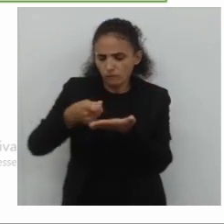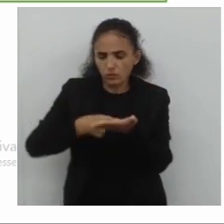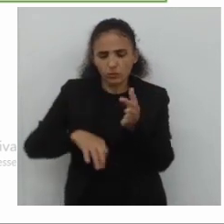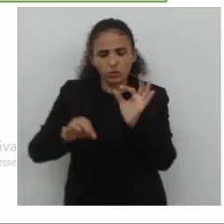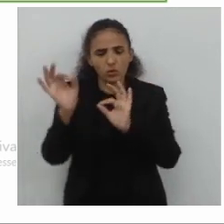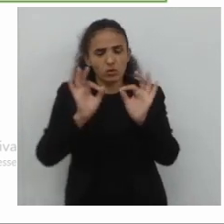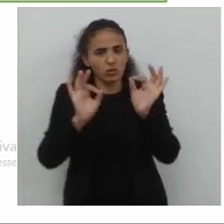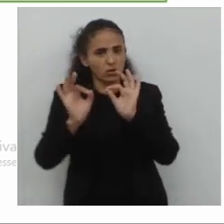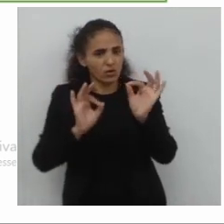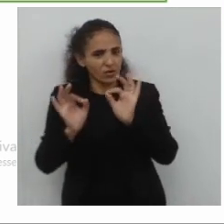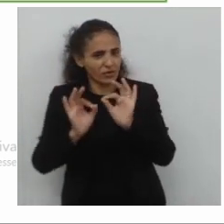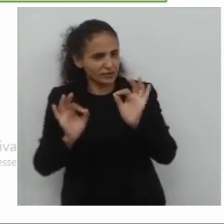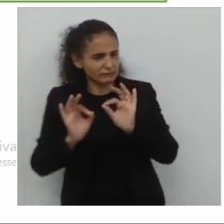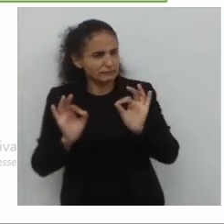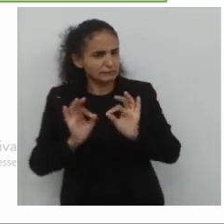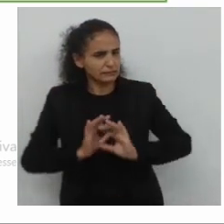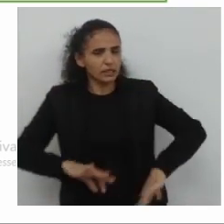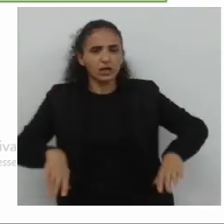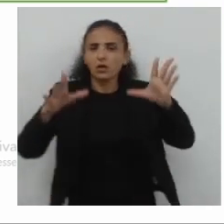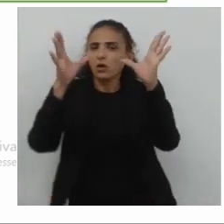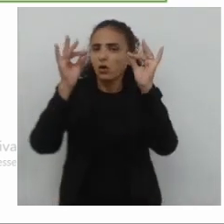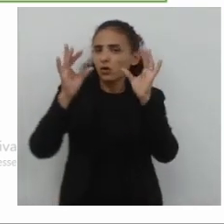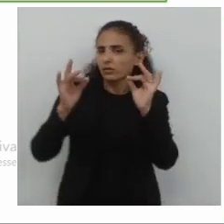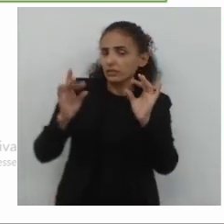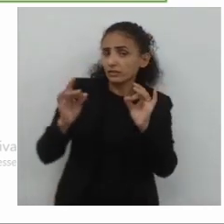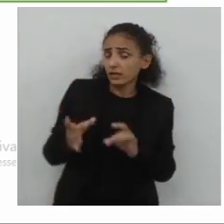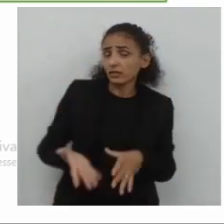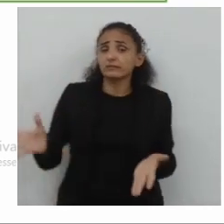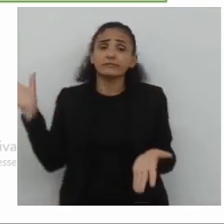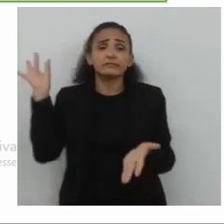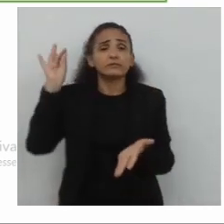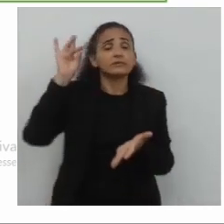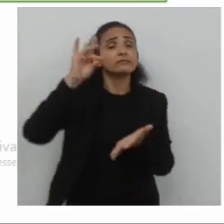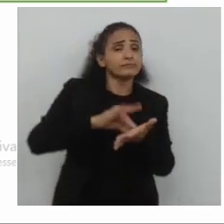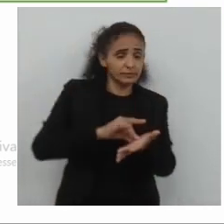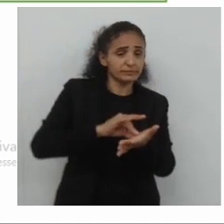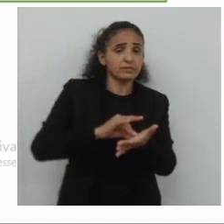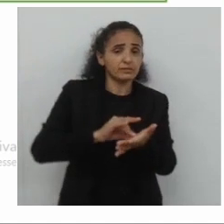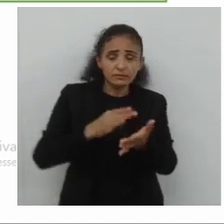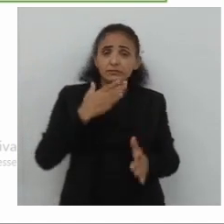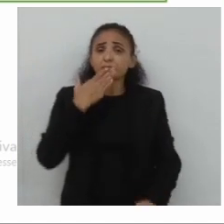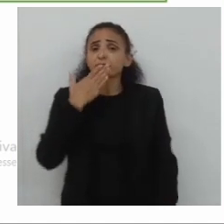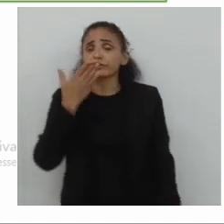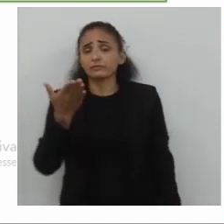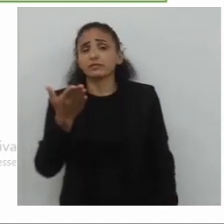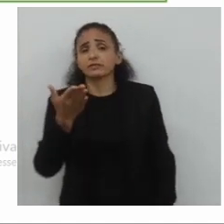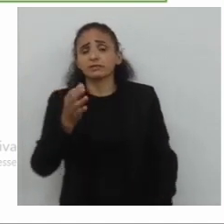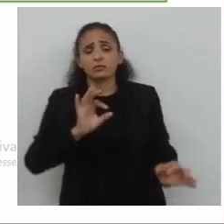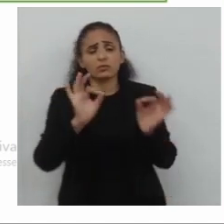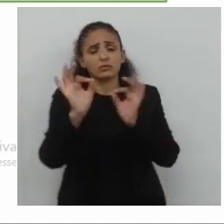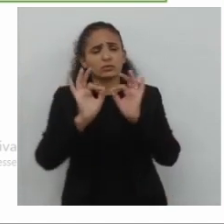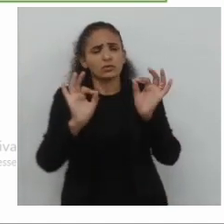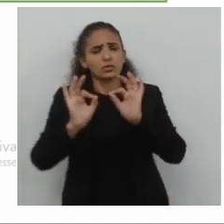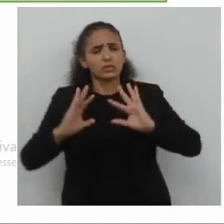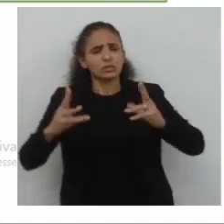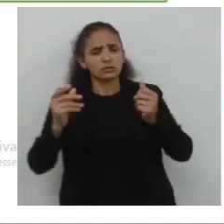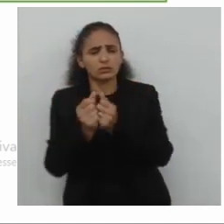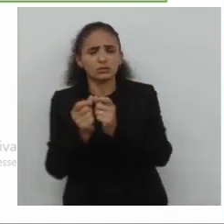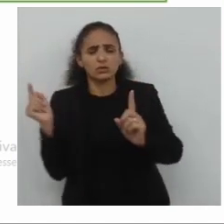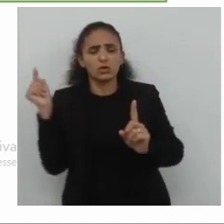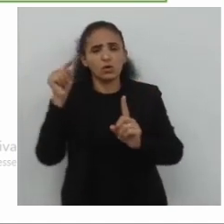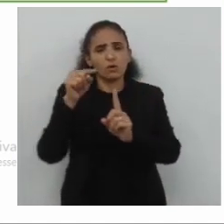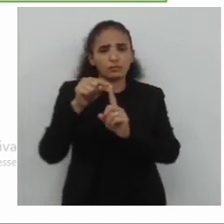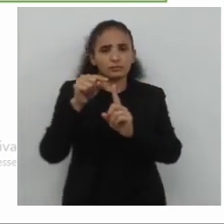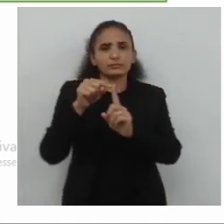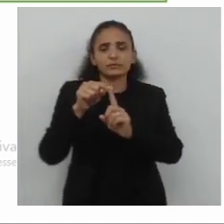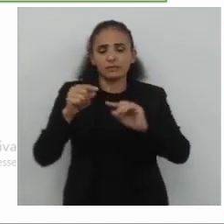ser racionais, ferocímeis, ou seja, próximo do real, e que, preferencialmente, inquestionáveis, a fim de que,